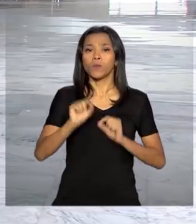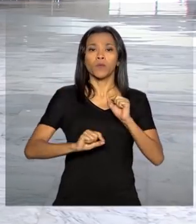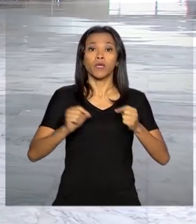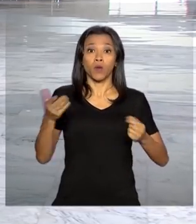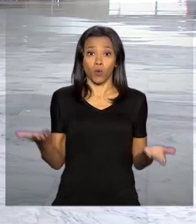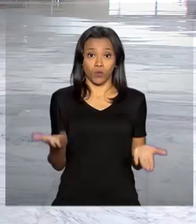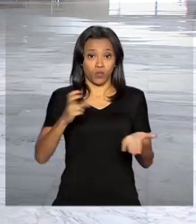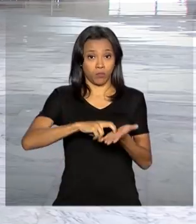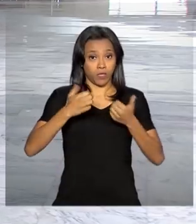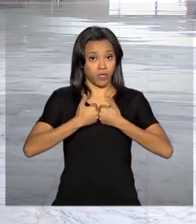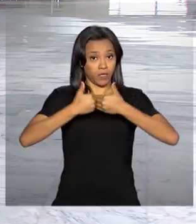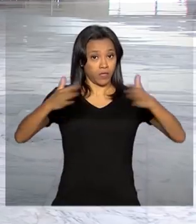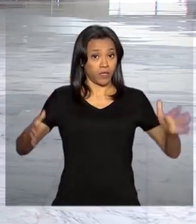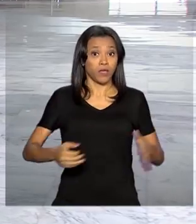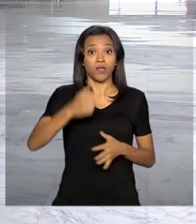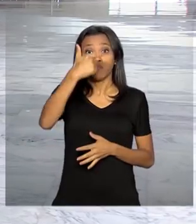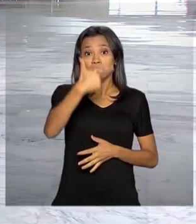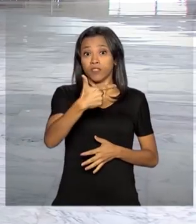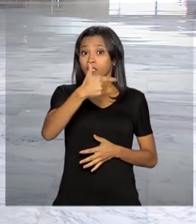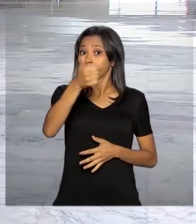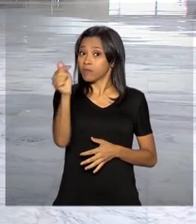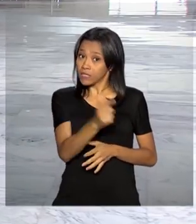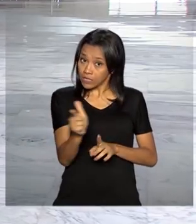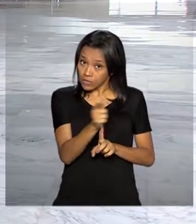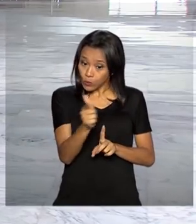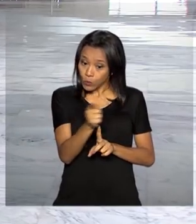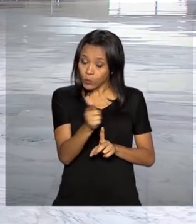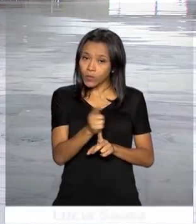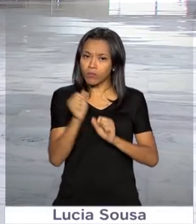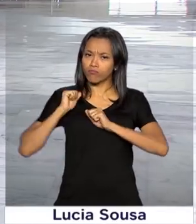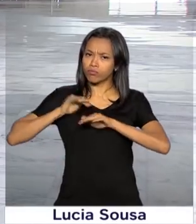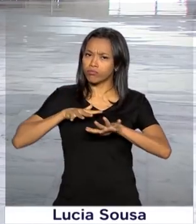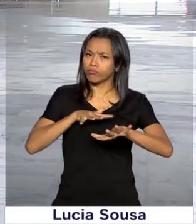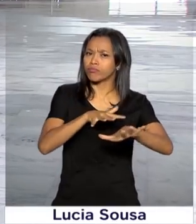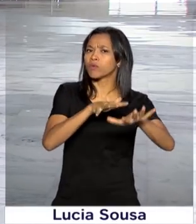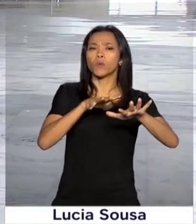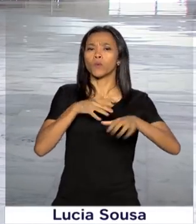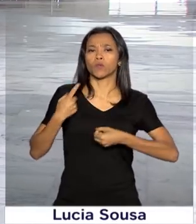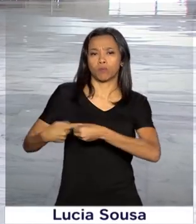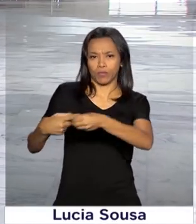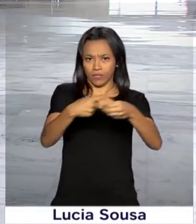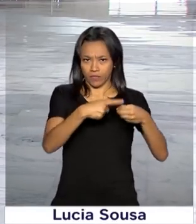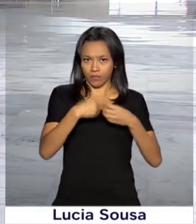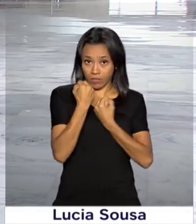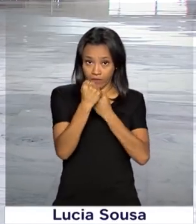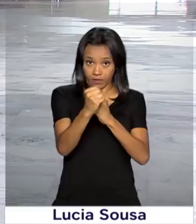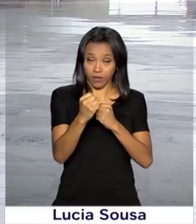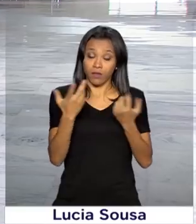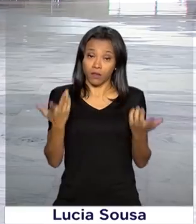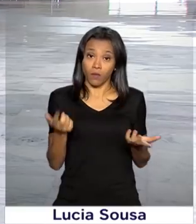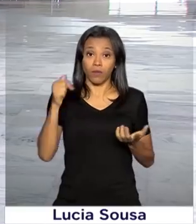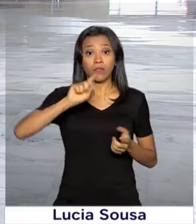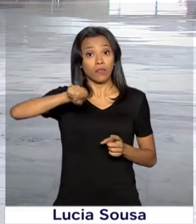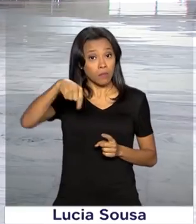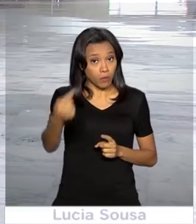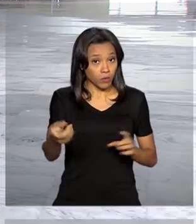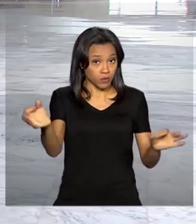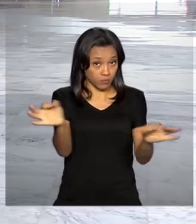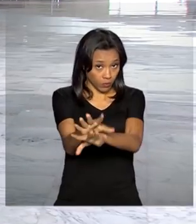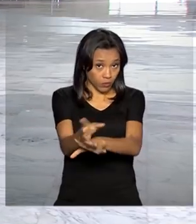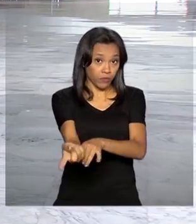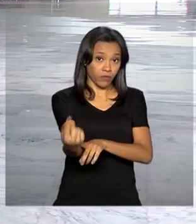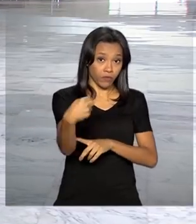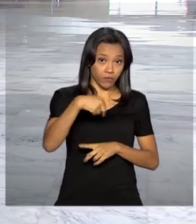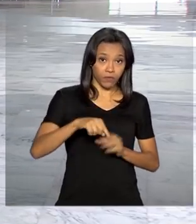abertura da 22ª Marcha Brasília em defesa dos municípios. Depois, aqui no Palácio do Planalto, ele